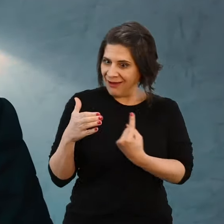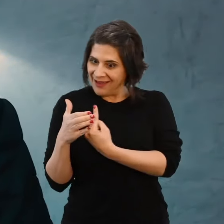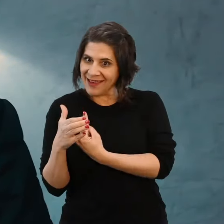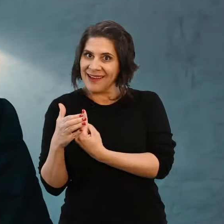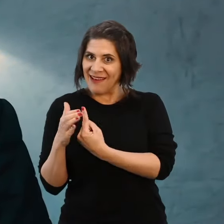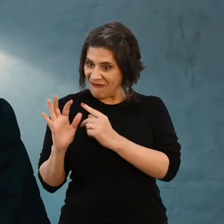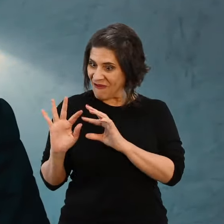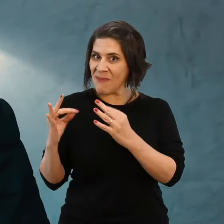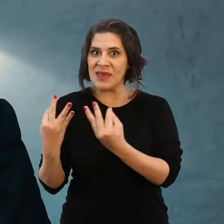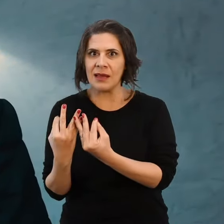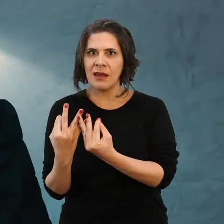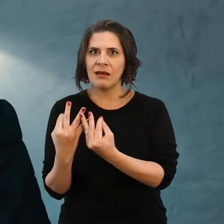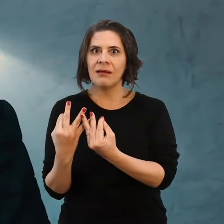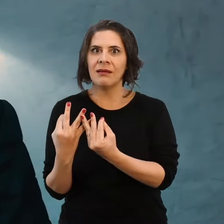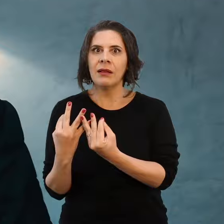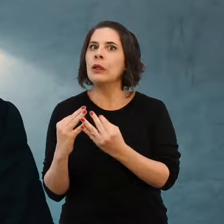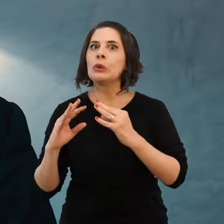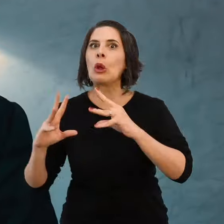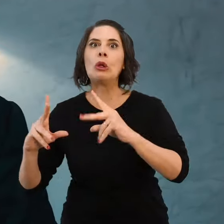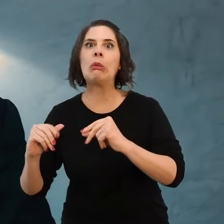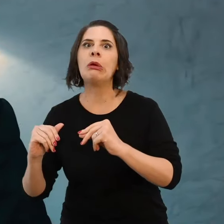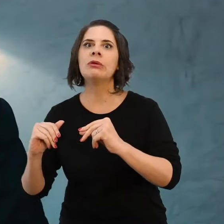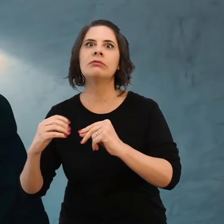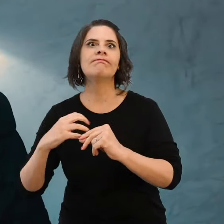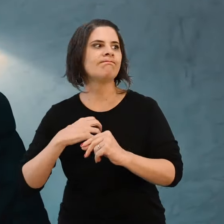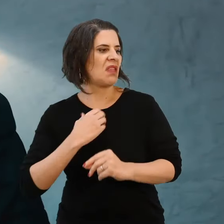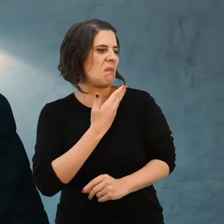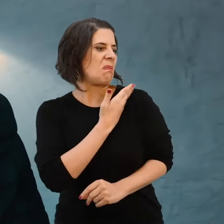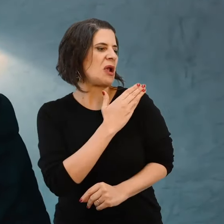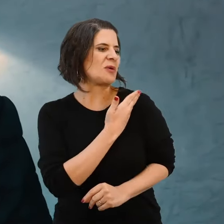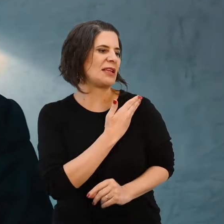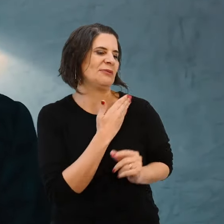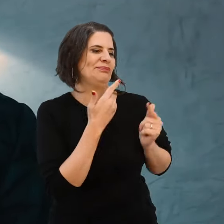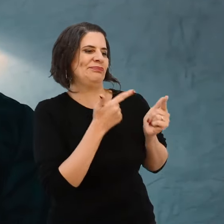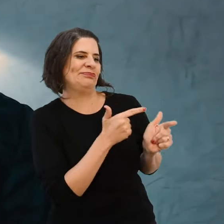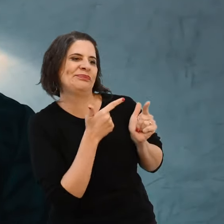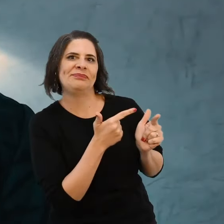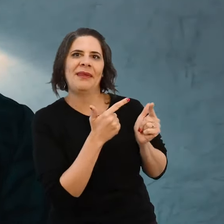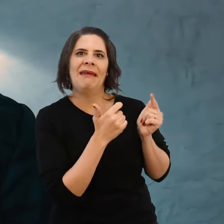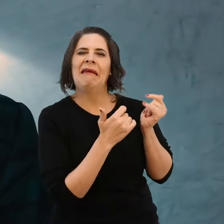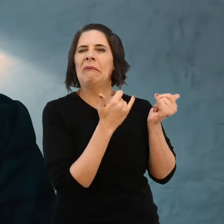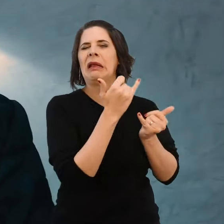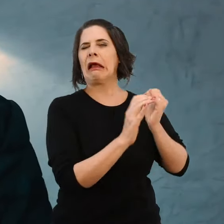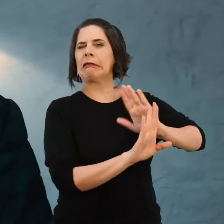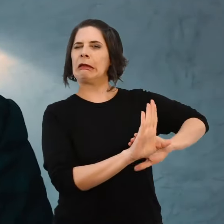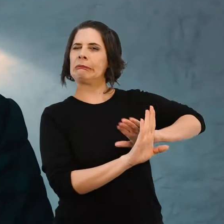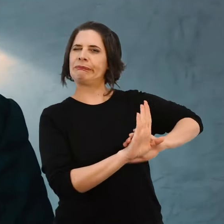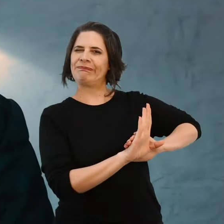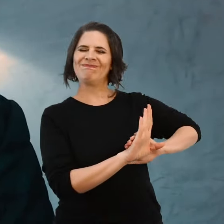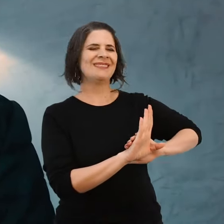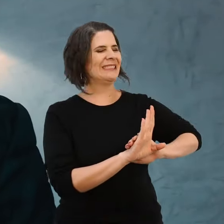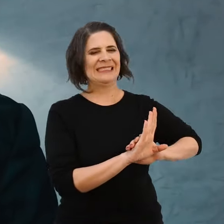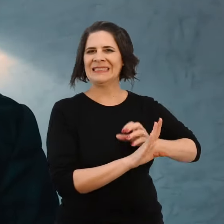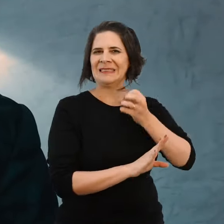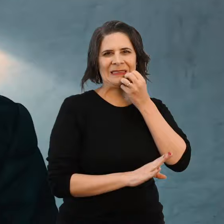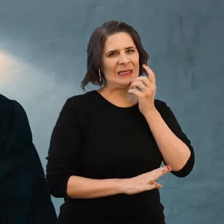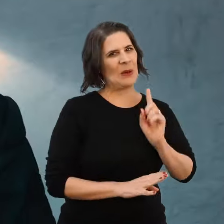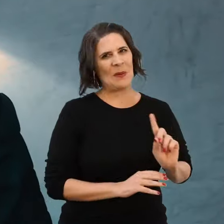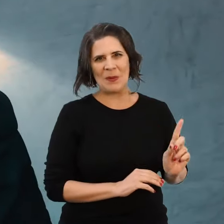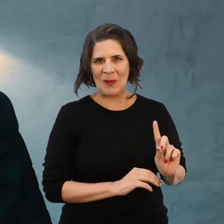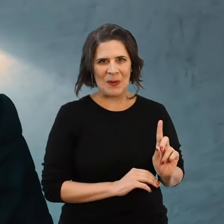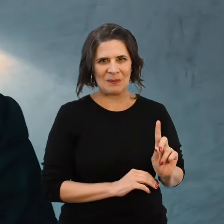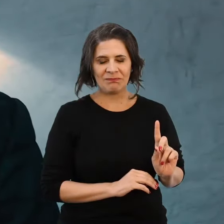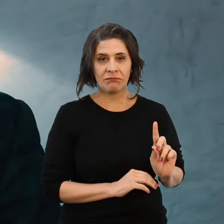grupos ou talvez até em família tenha que lidar com o preconceito, brincadeiras de péssimo mau rosto, entre outras coisas.